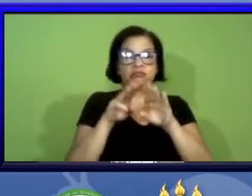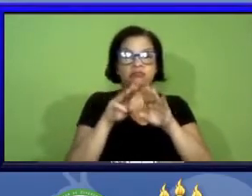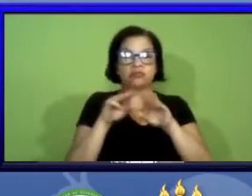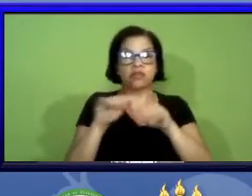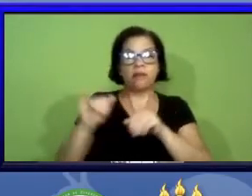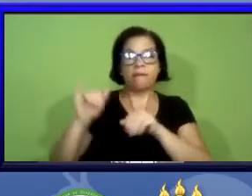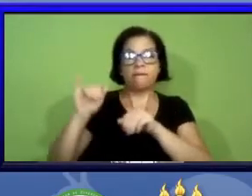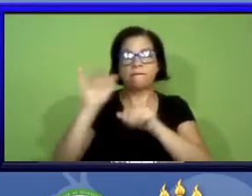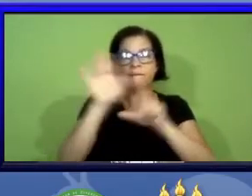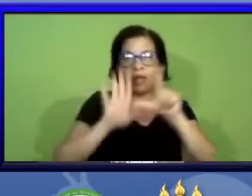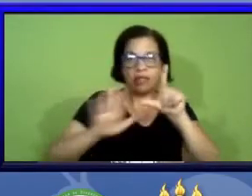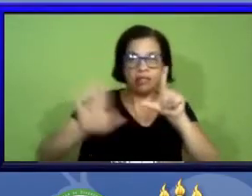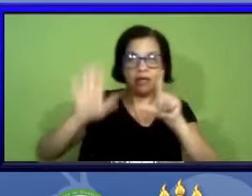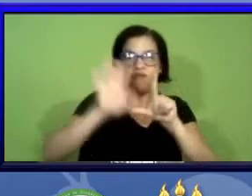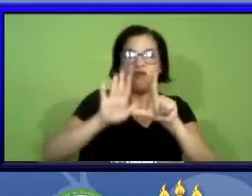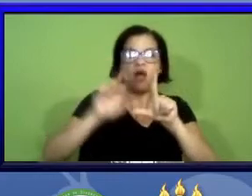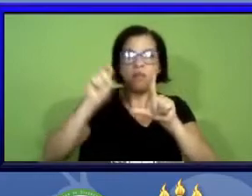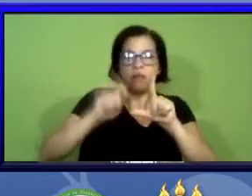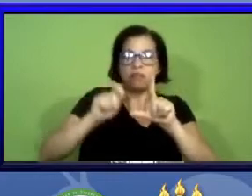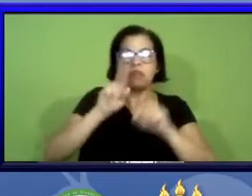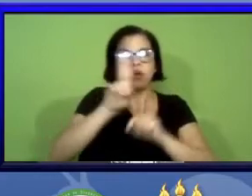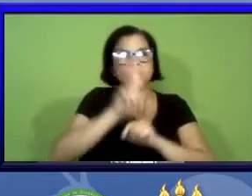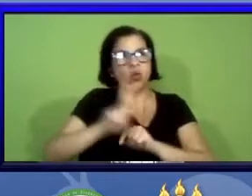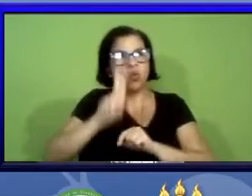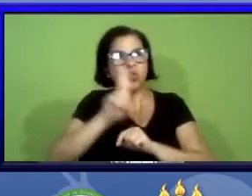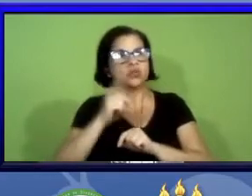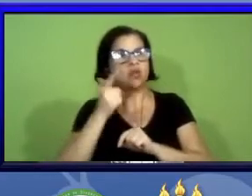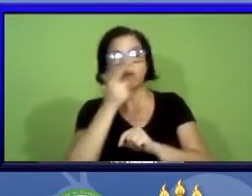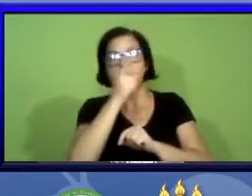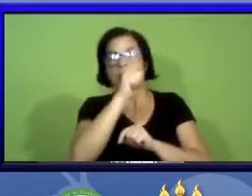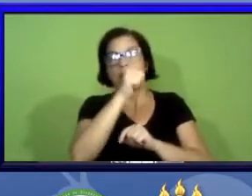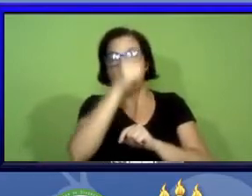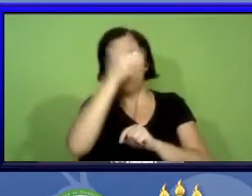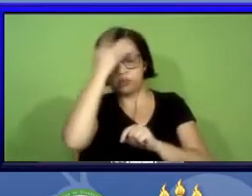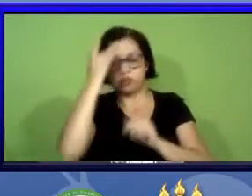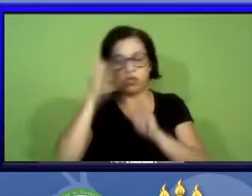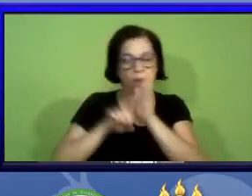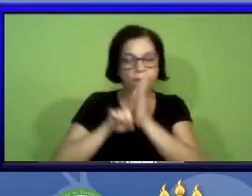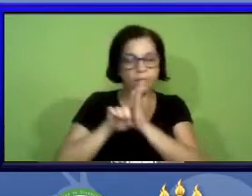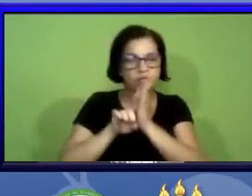online para que sejam úteis para outros pesquisadores